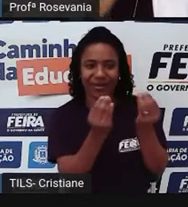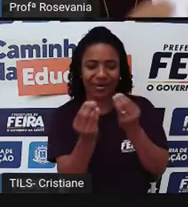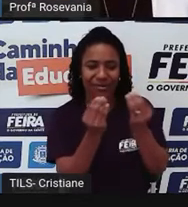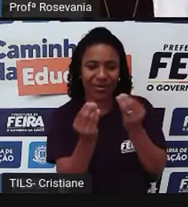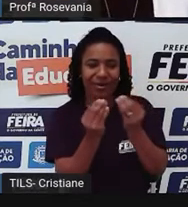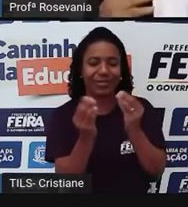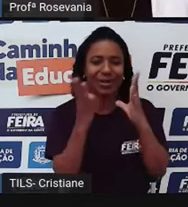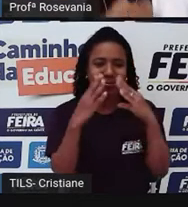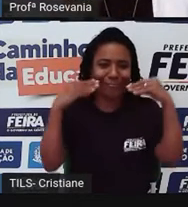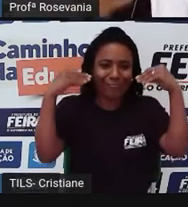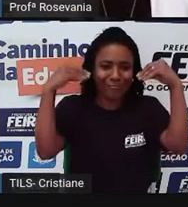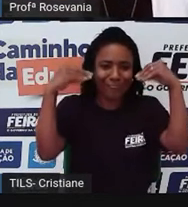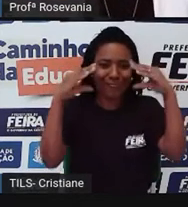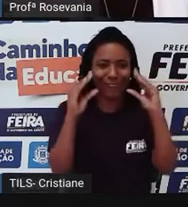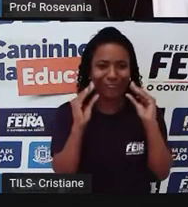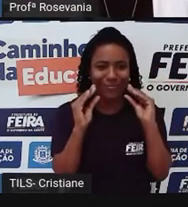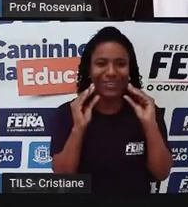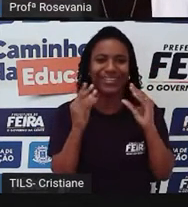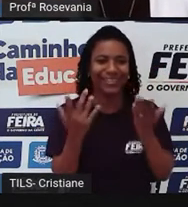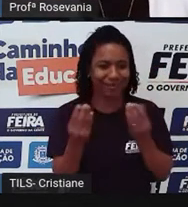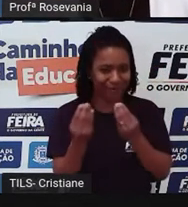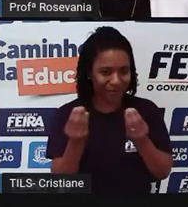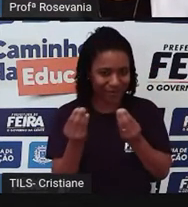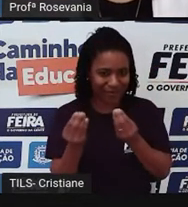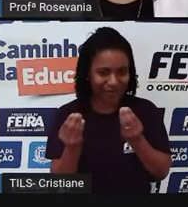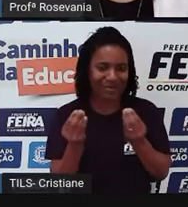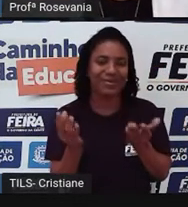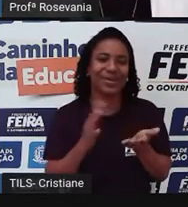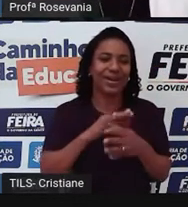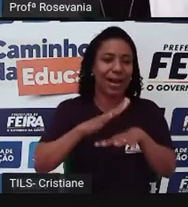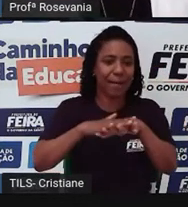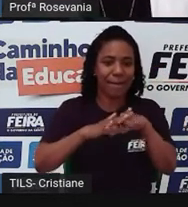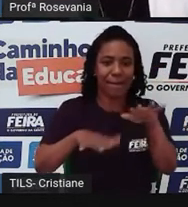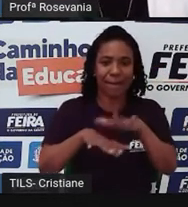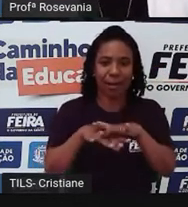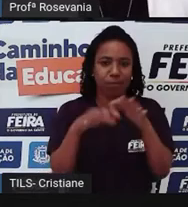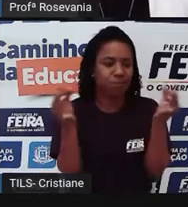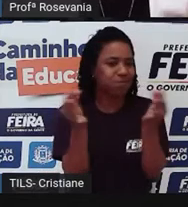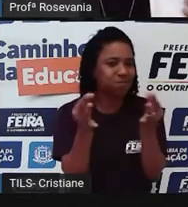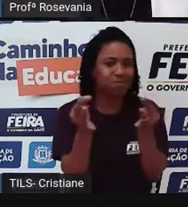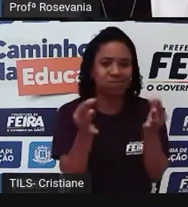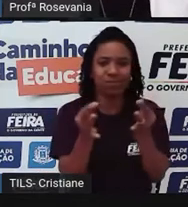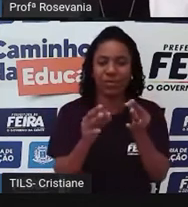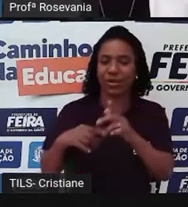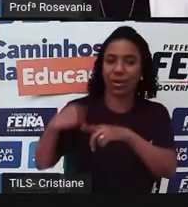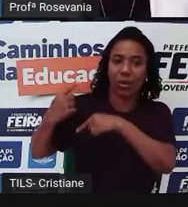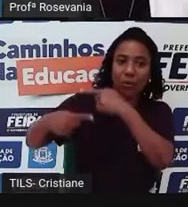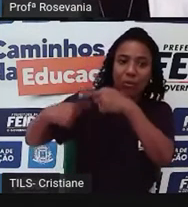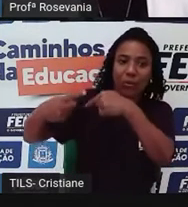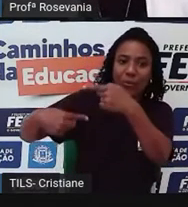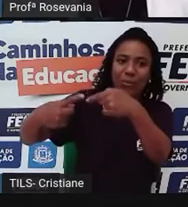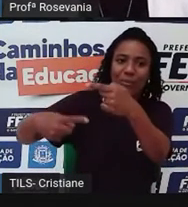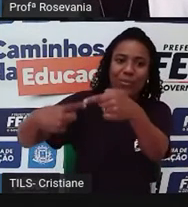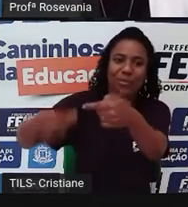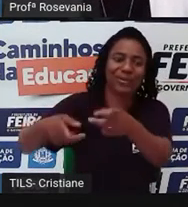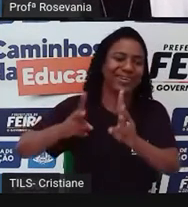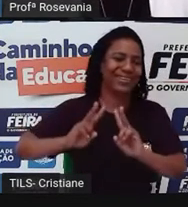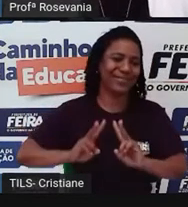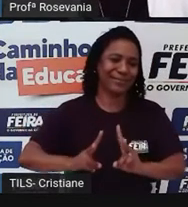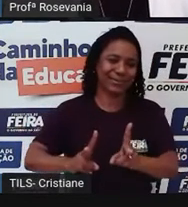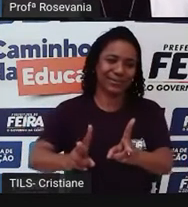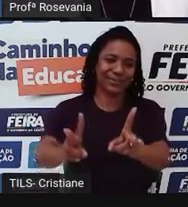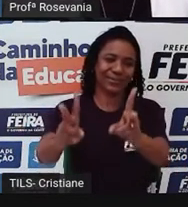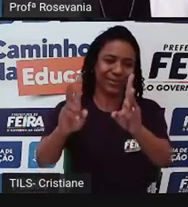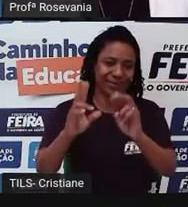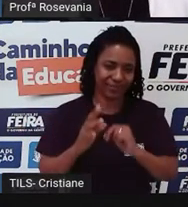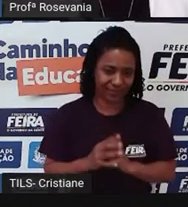dos bonequinhos, nariz, do pé, né, o formato da mão, aquilo vai passando de geração em geração e vai continuando. Então,